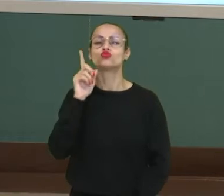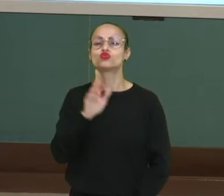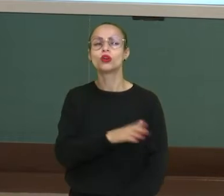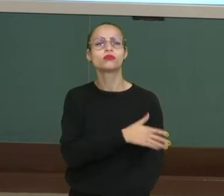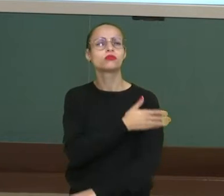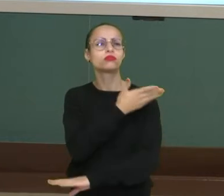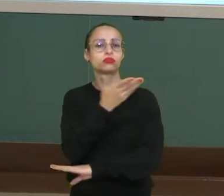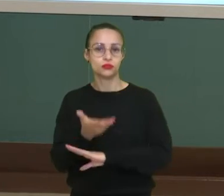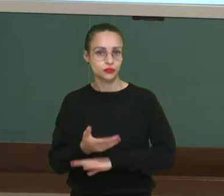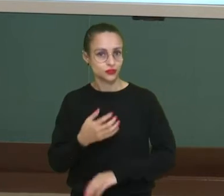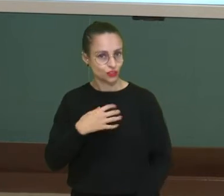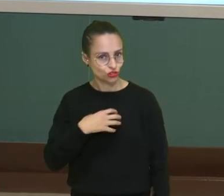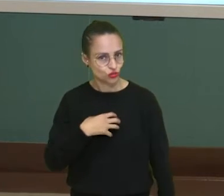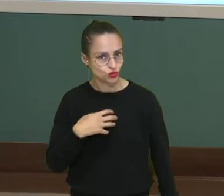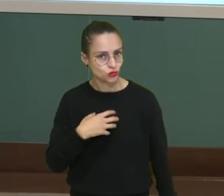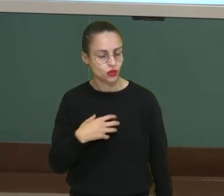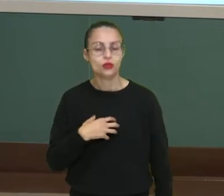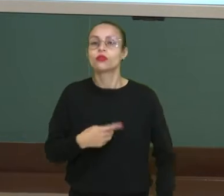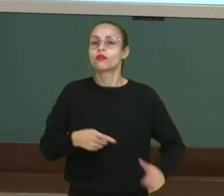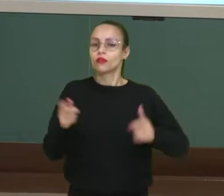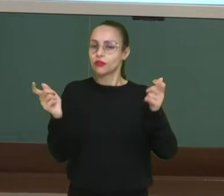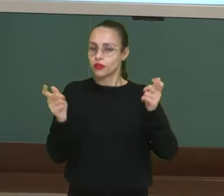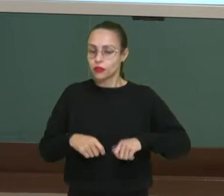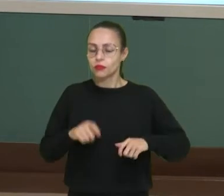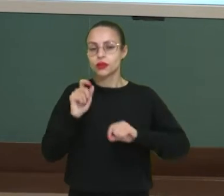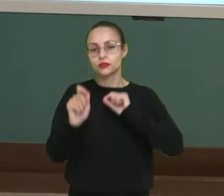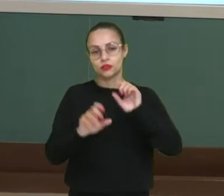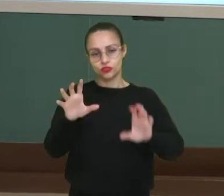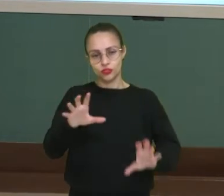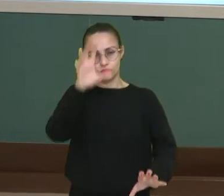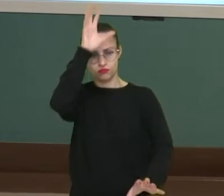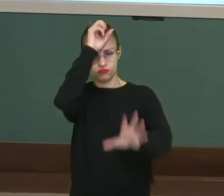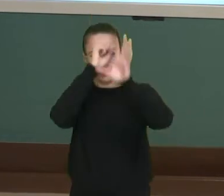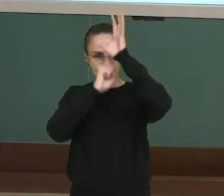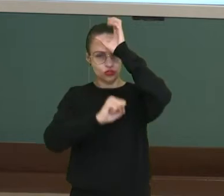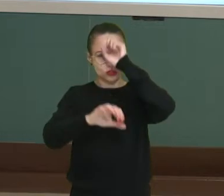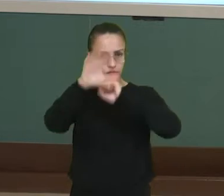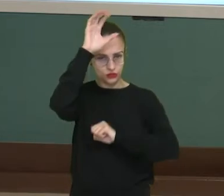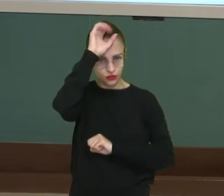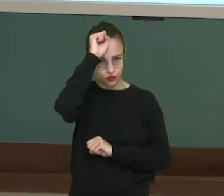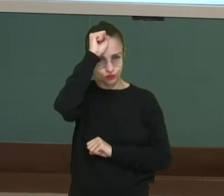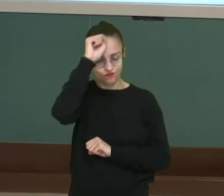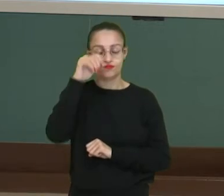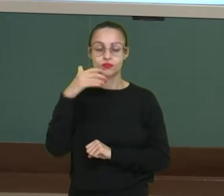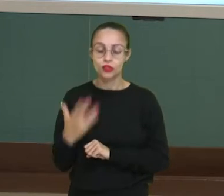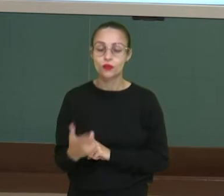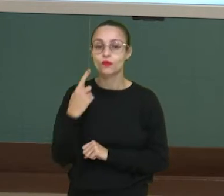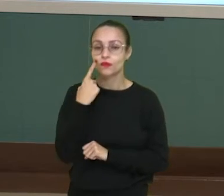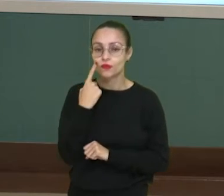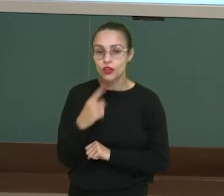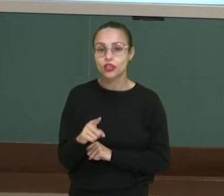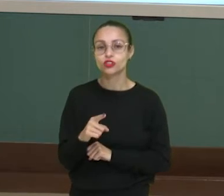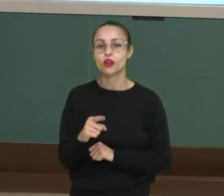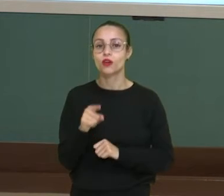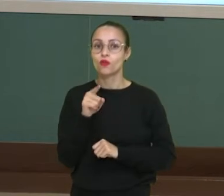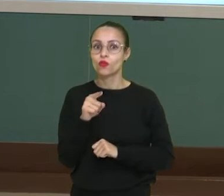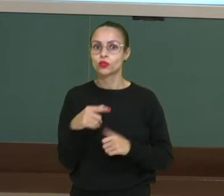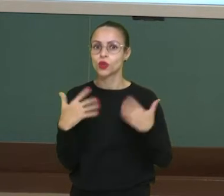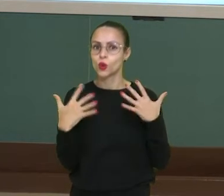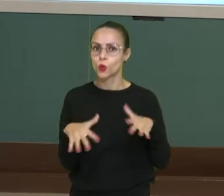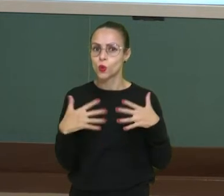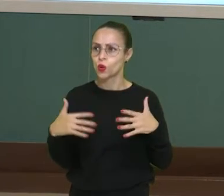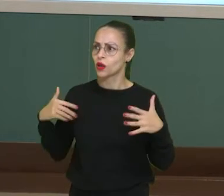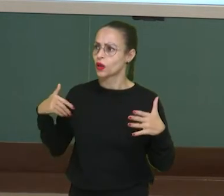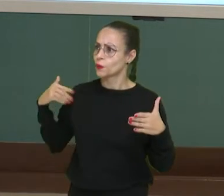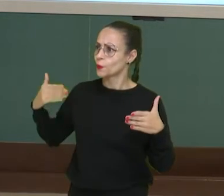sentimentos, a capacidade de aprendizado. Então, veja quanto você já aprendeu na sua vida